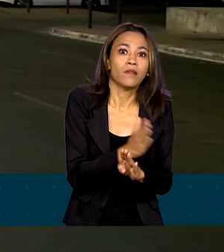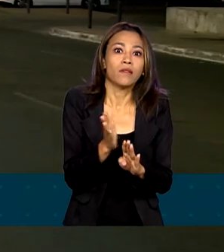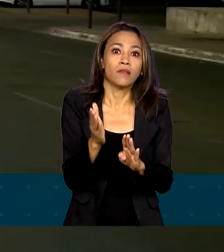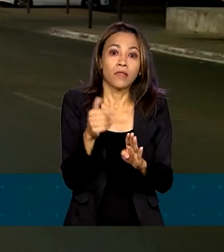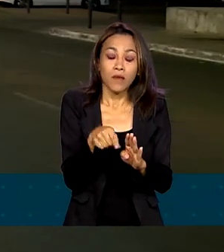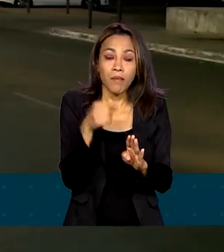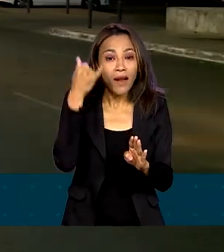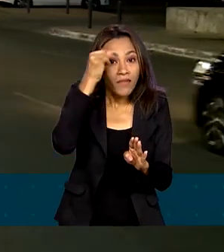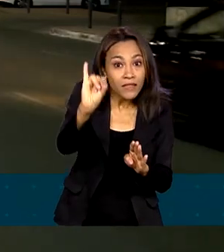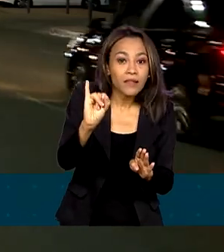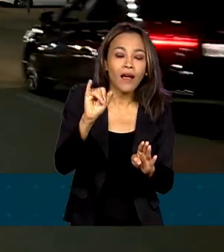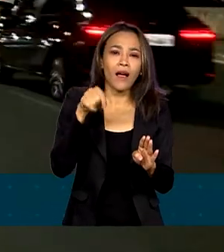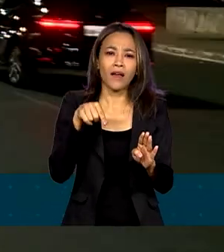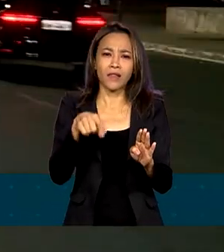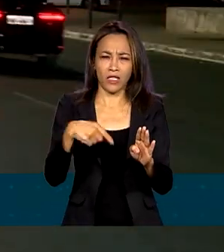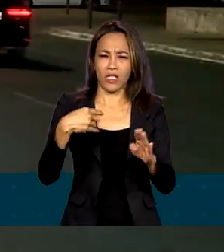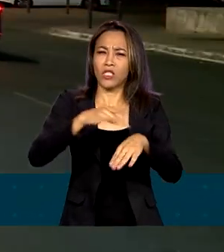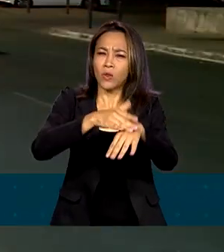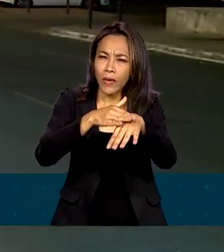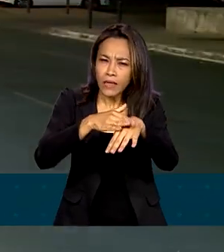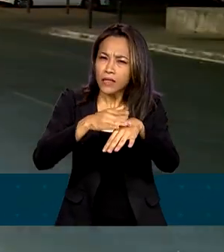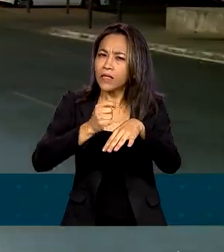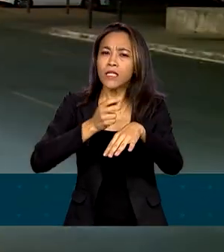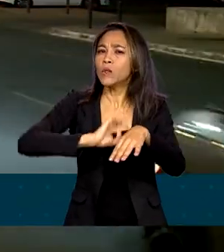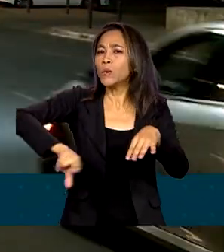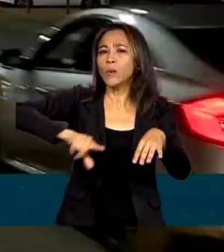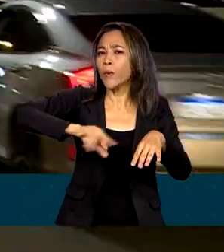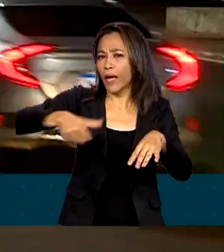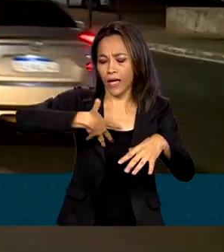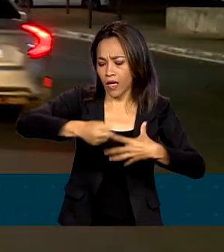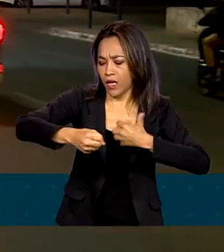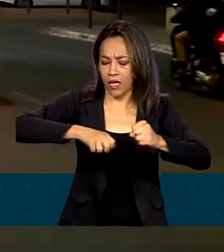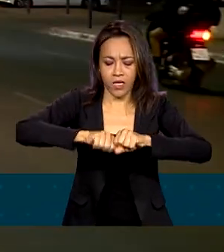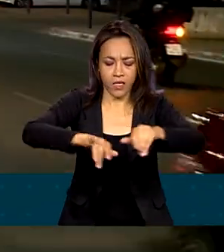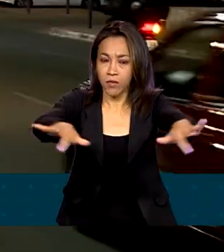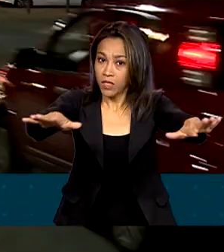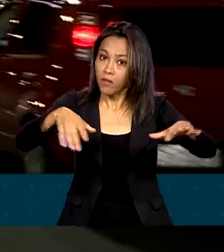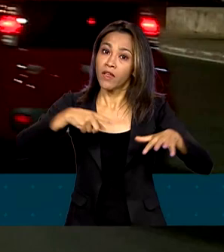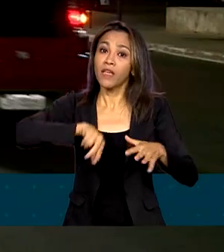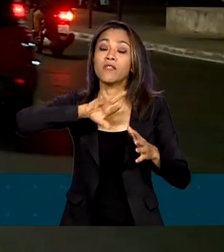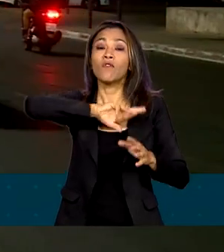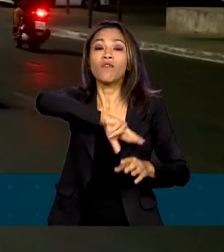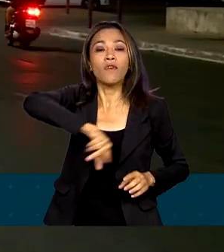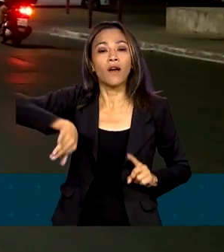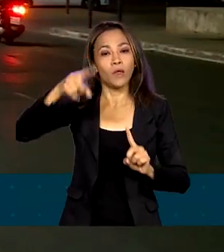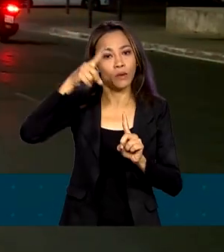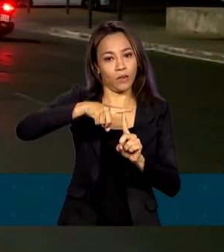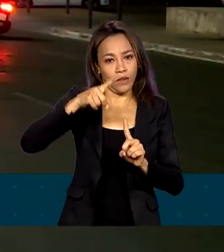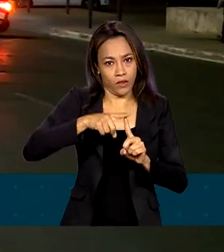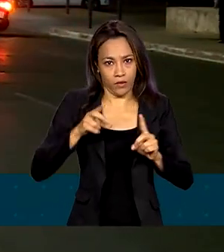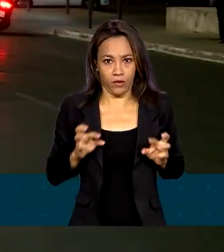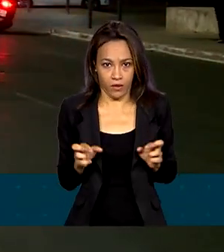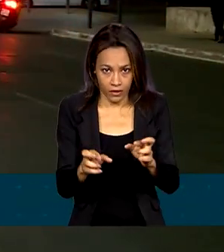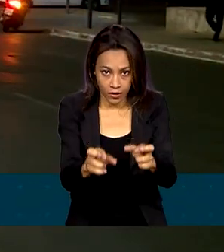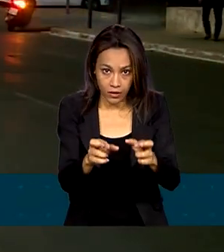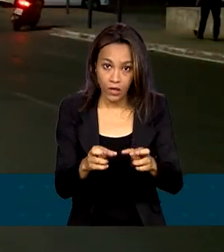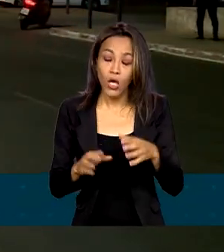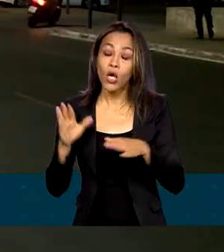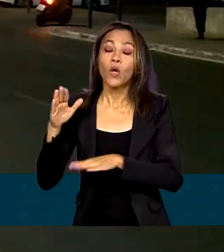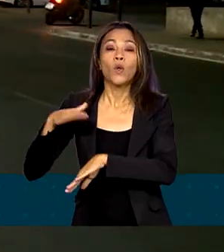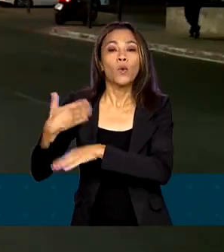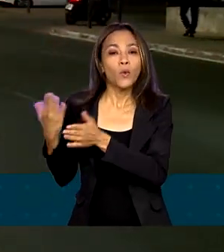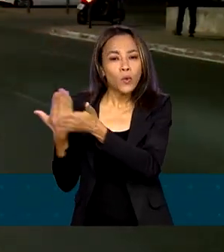doenças crônicas não transmissíveis, que inclui os diversos tipos de câncer. O estudo, divulgado pelo Inca, também